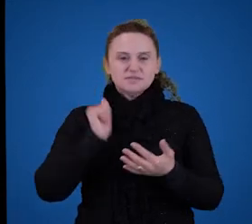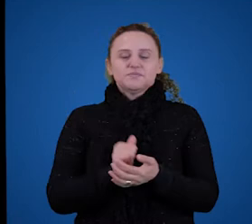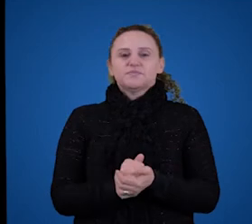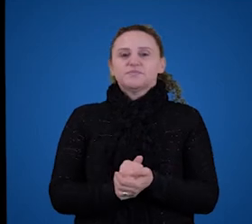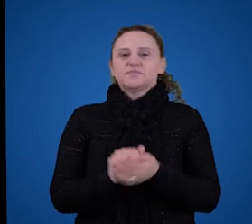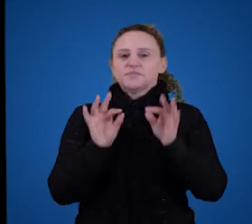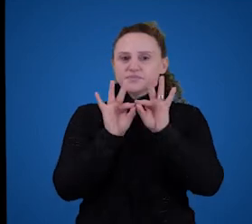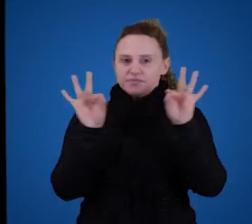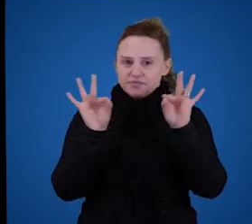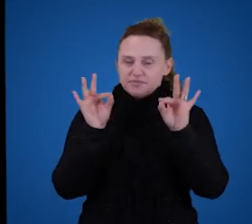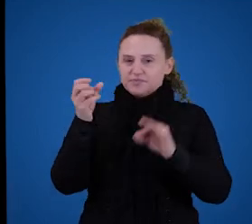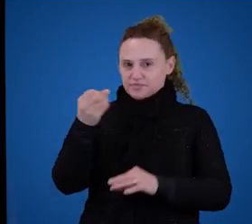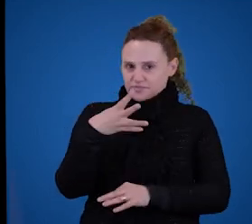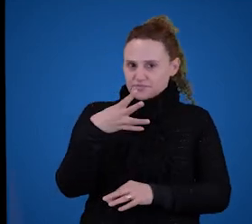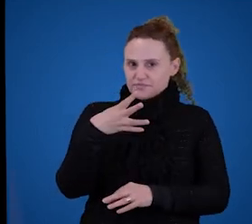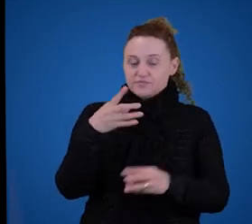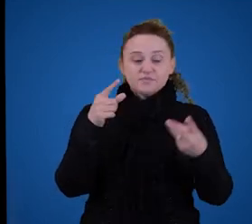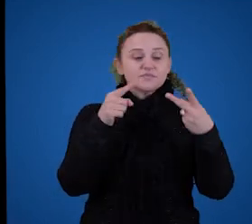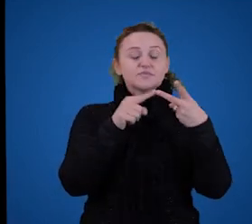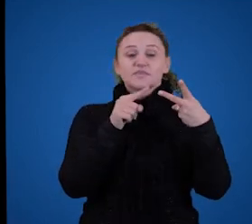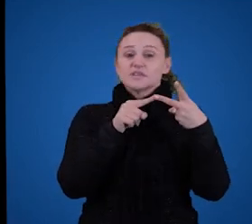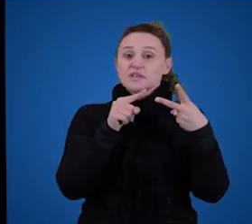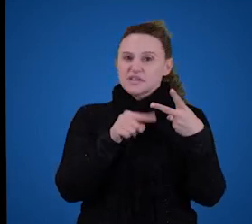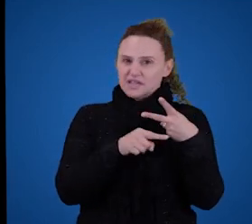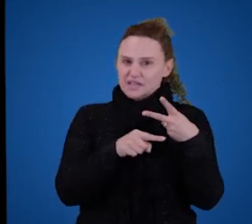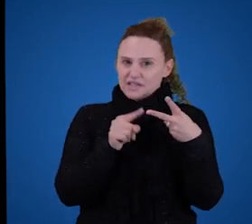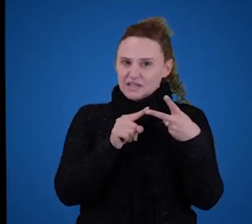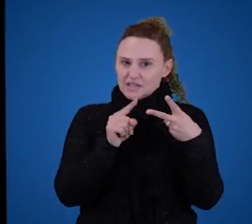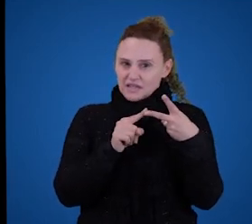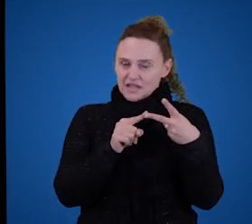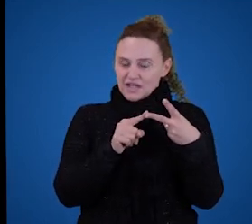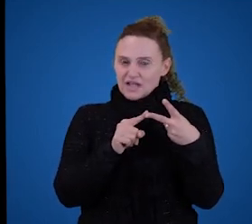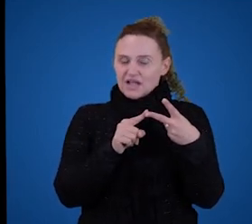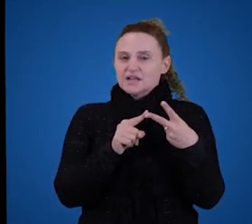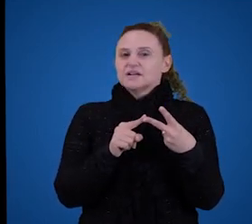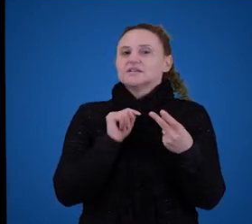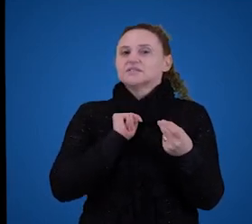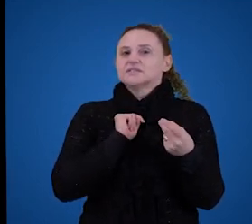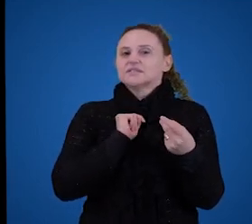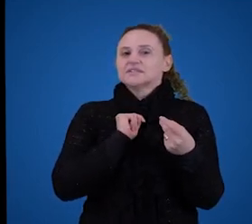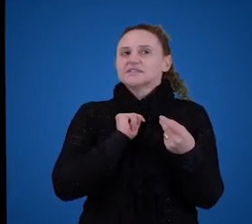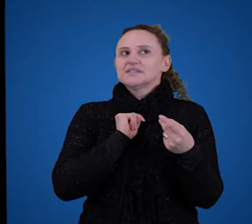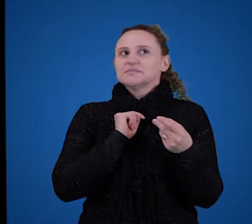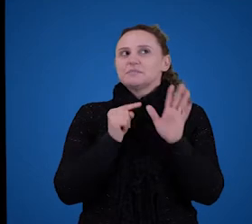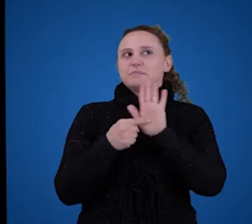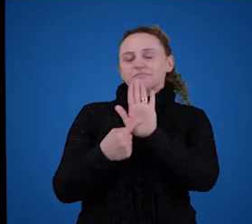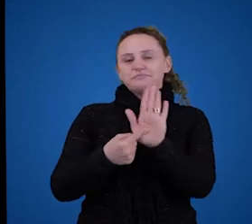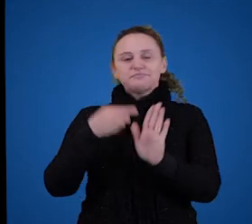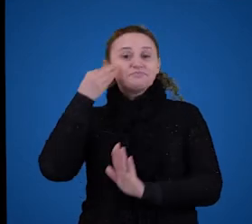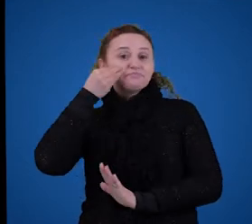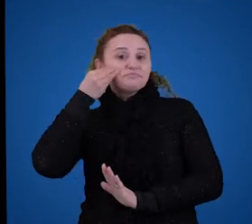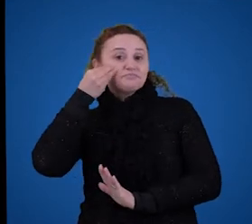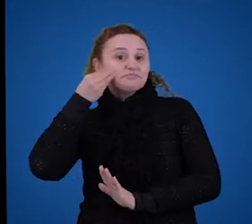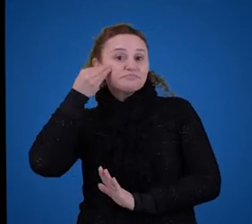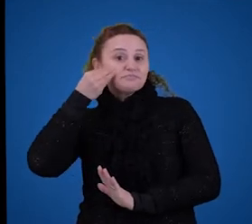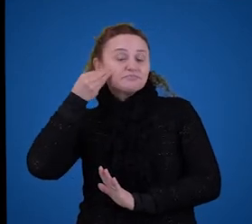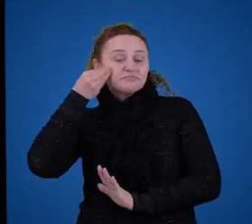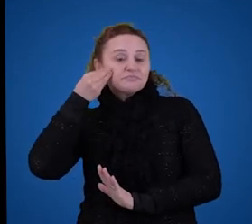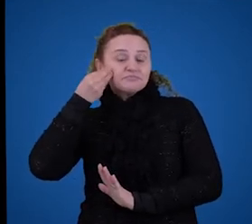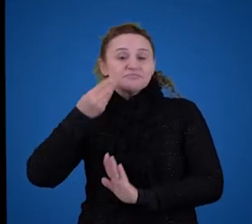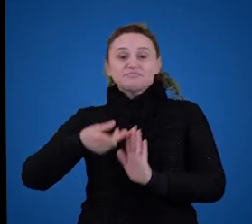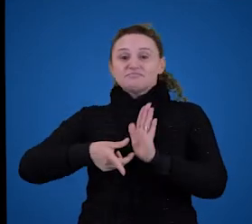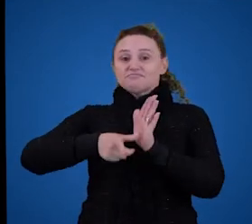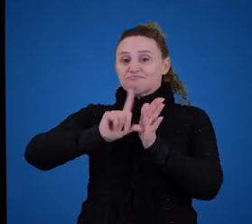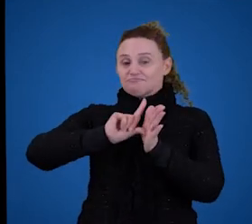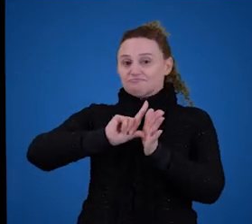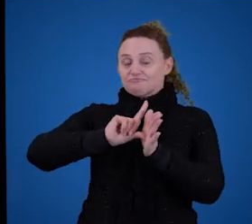Depois nós passamos à segunda hipótese, aquela hipótese que apela para a nossa experiência anterior. Quer dizer, nós falamos, nós usamos a